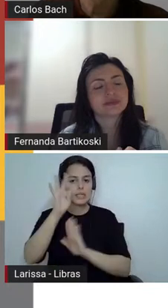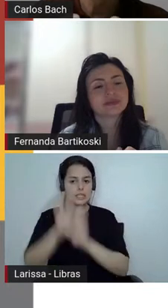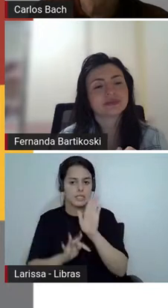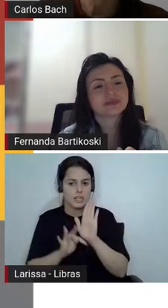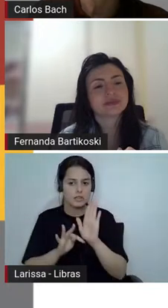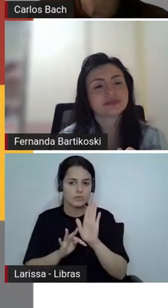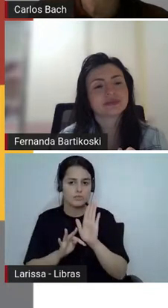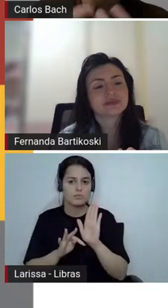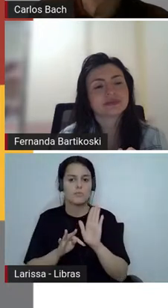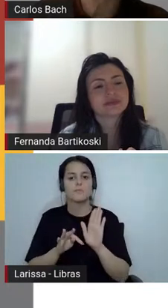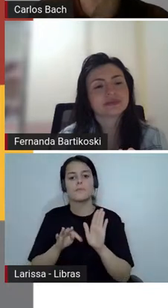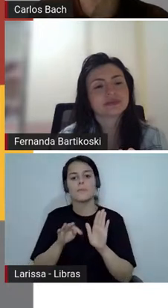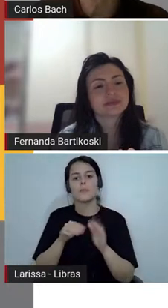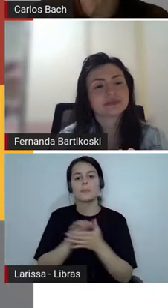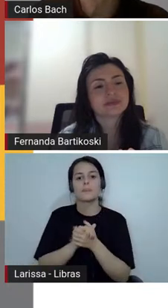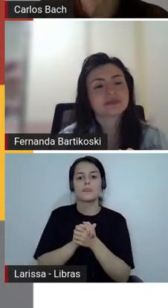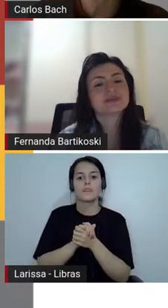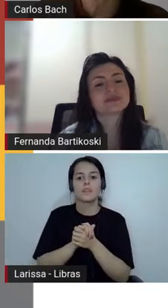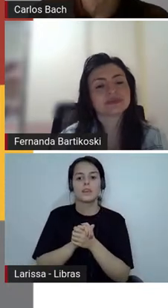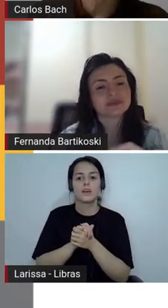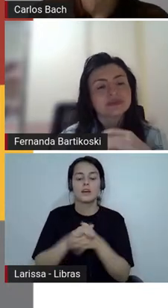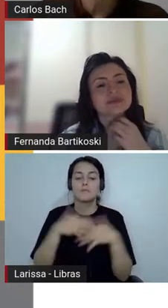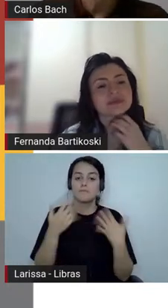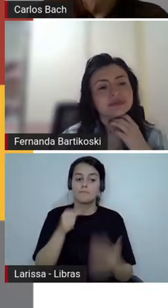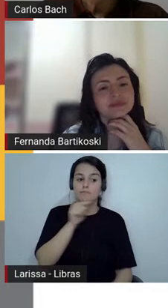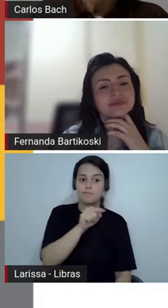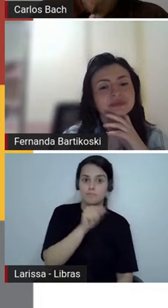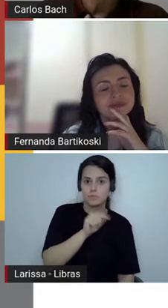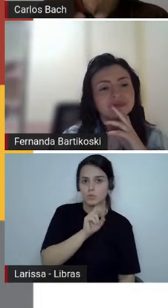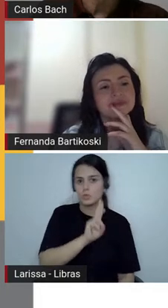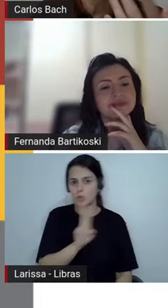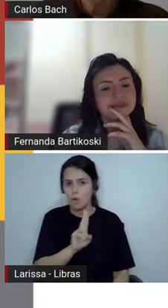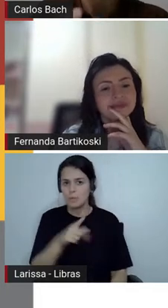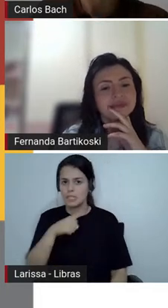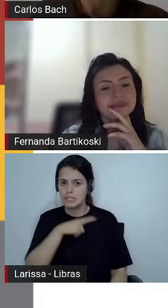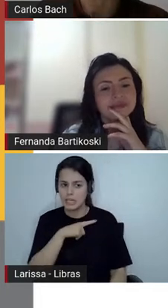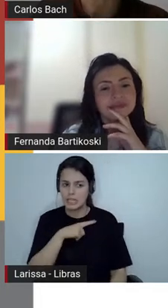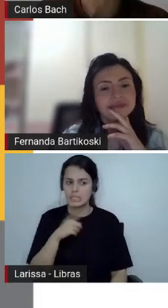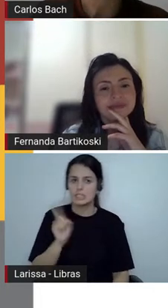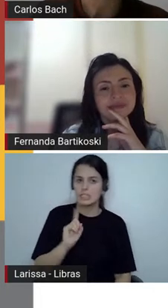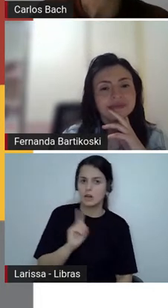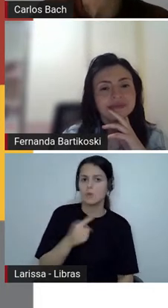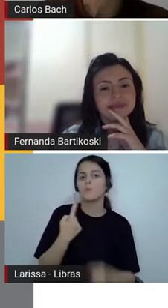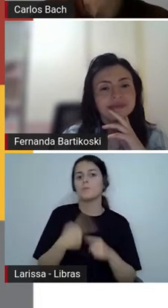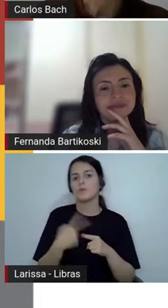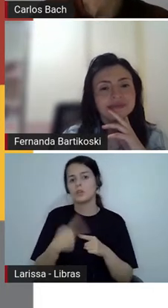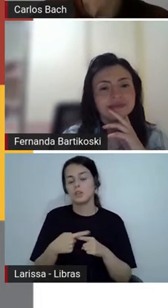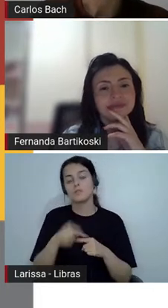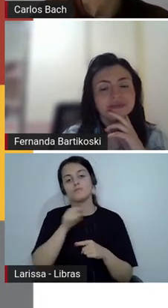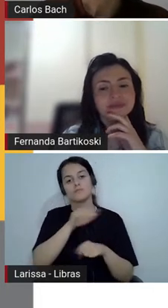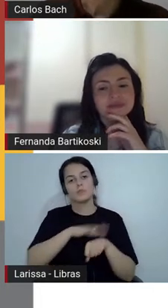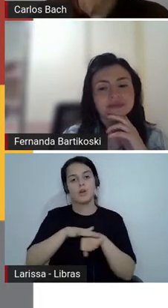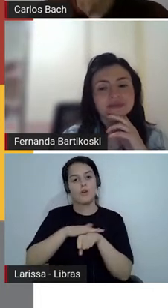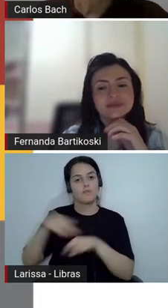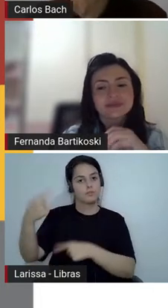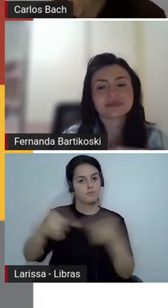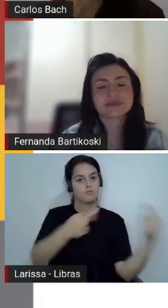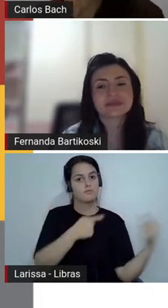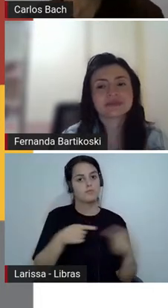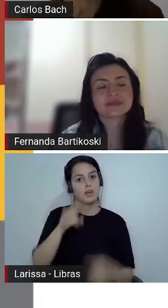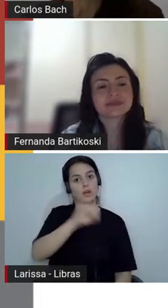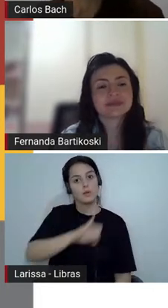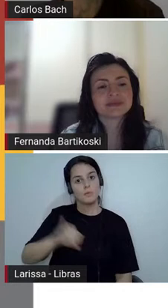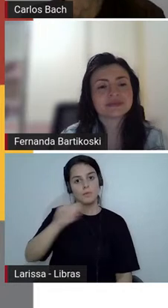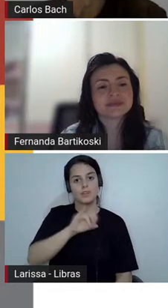diálogo de grupos e com a turma sobre esses temas pode seguir aí na